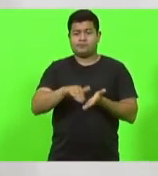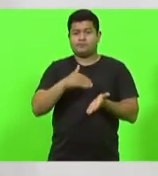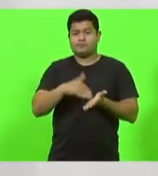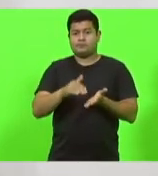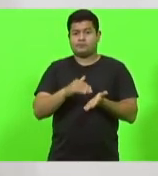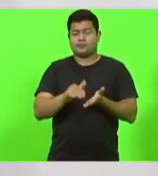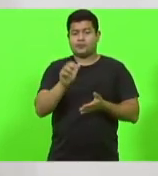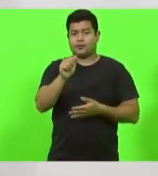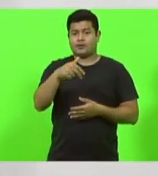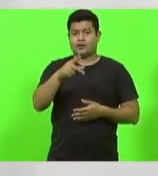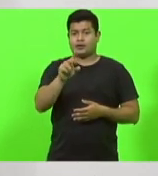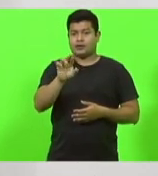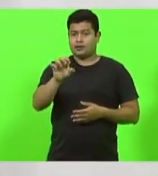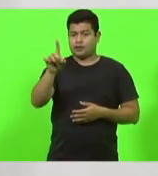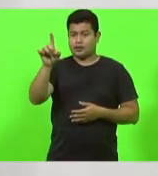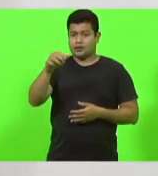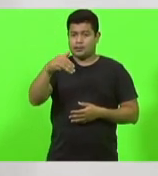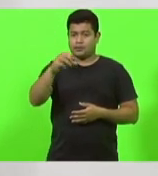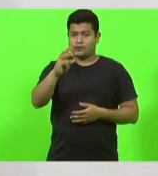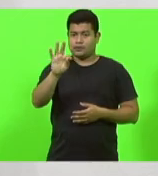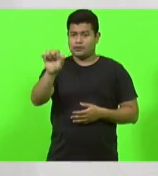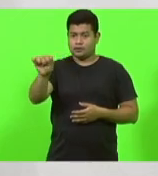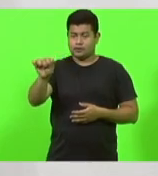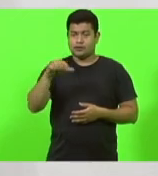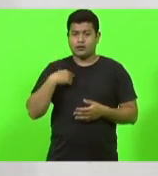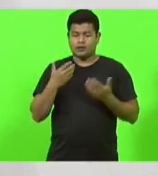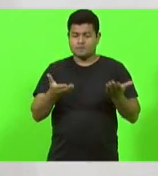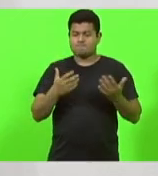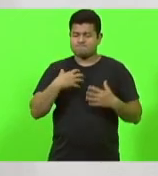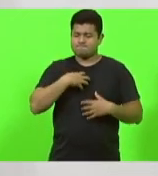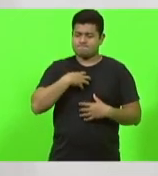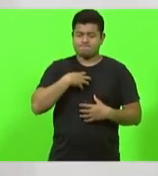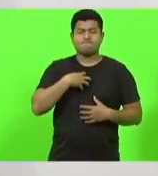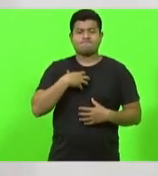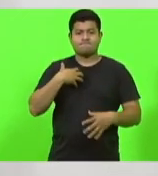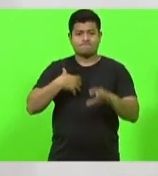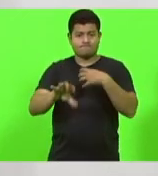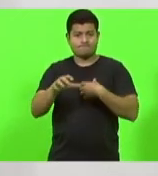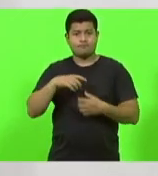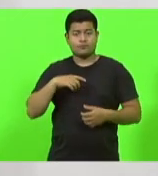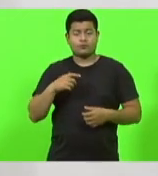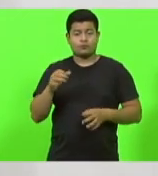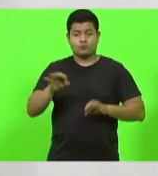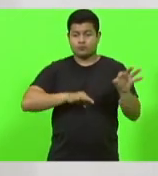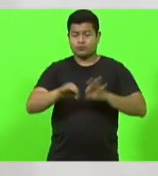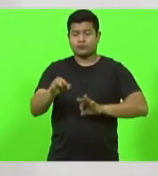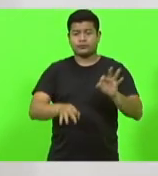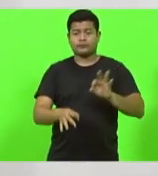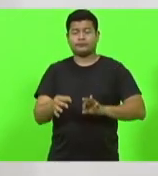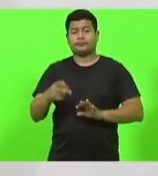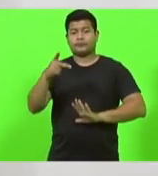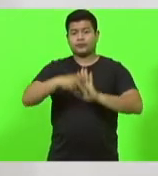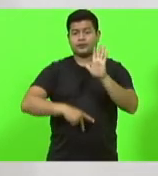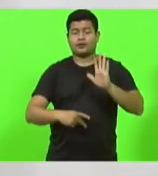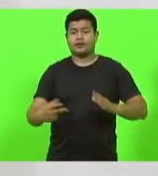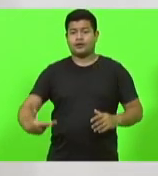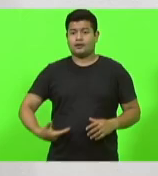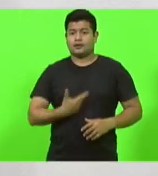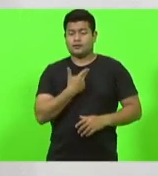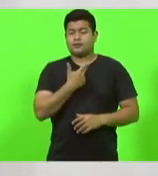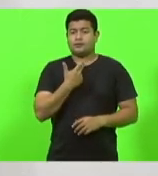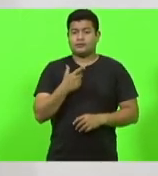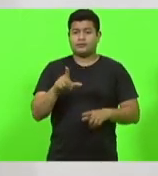por esta proposta, por essa sensibilidade de fazer o plano das cirurgias eletivas, que tão logo o Estado